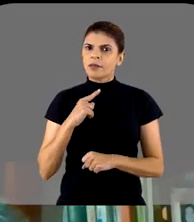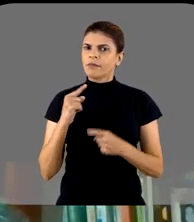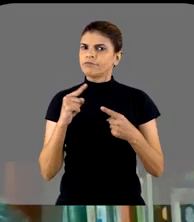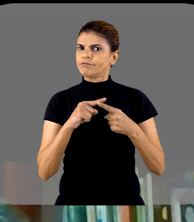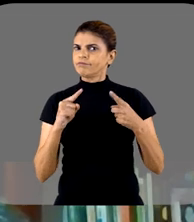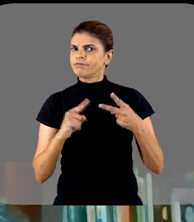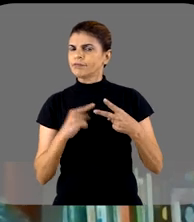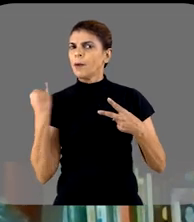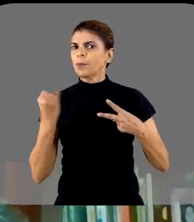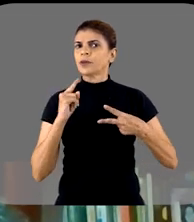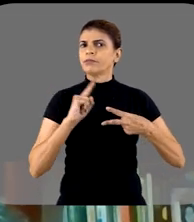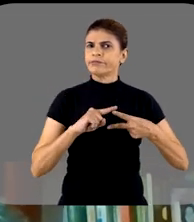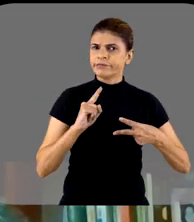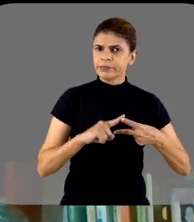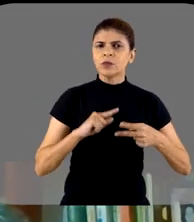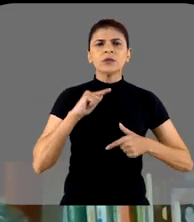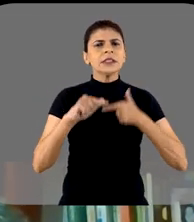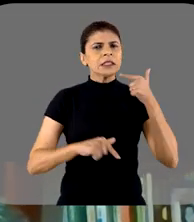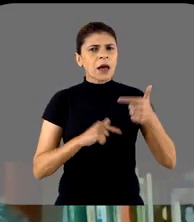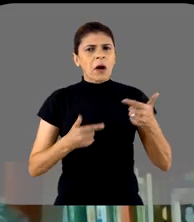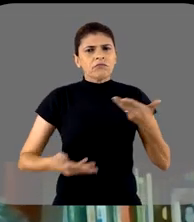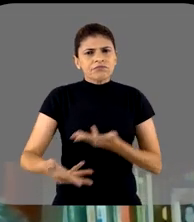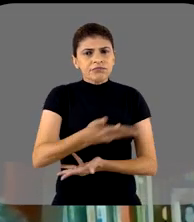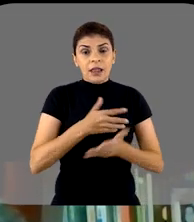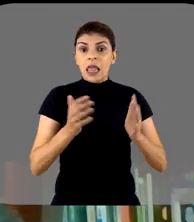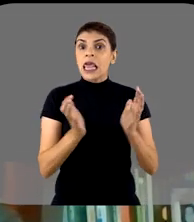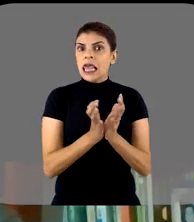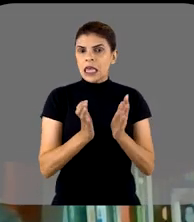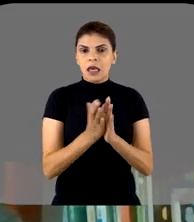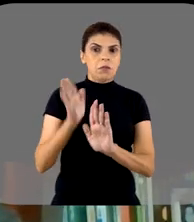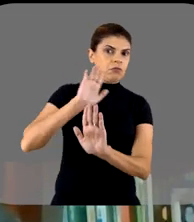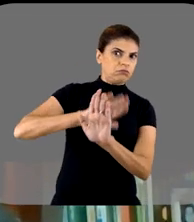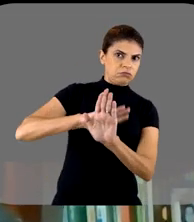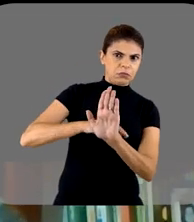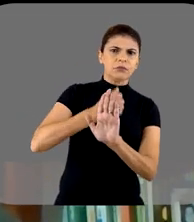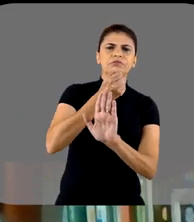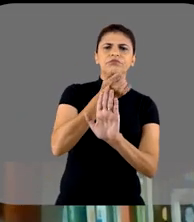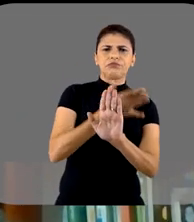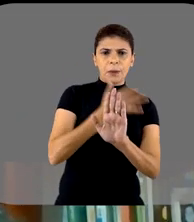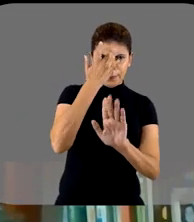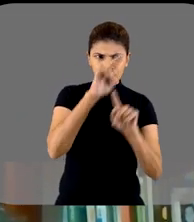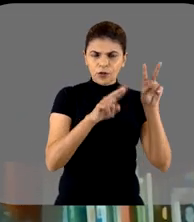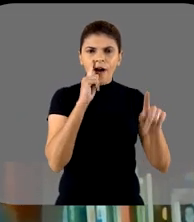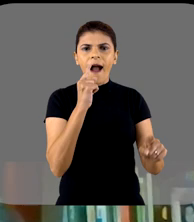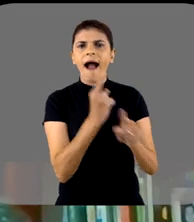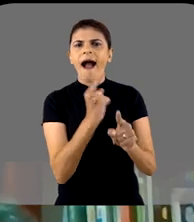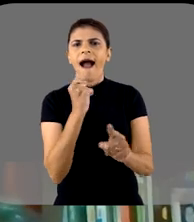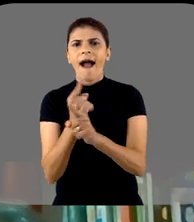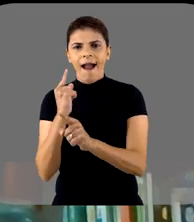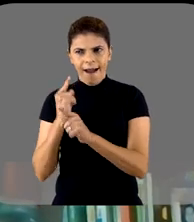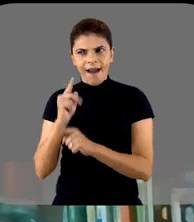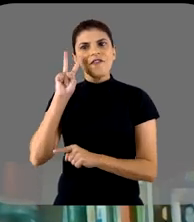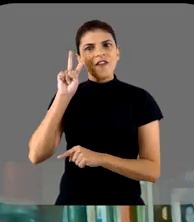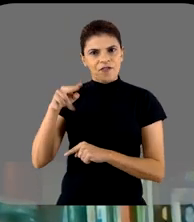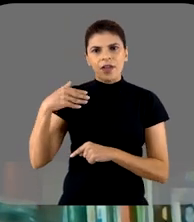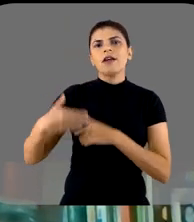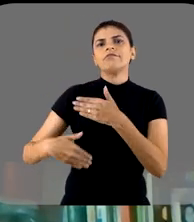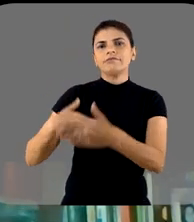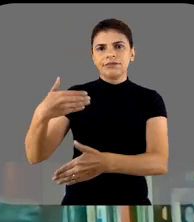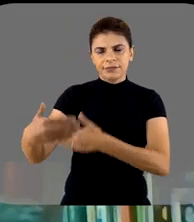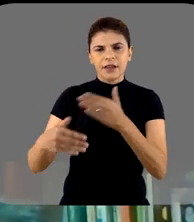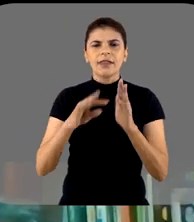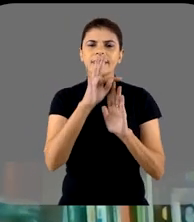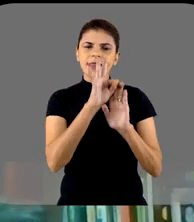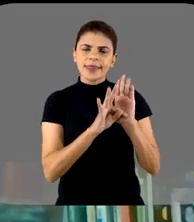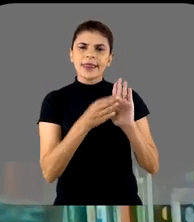aspectos muito importantes. Um, ele é fruto de um trabalho conjunto de uma equipe muito maior, que vocês vão ver lá